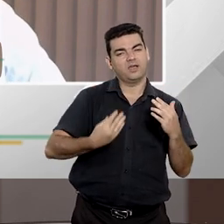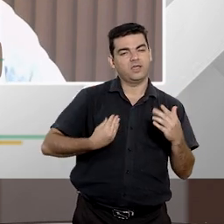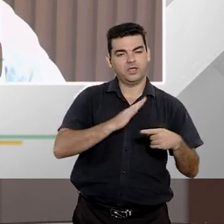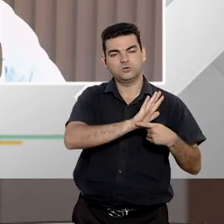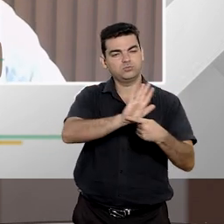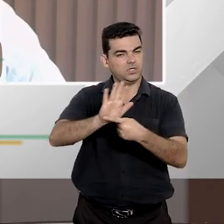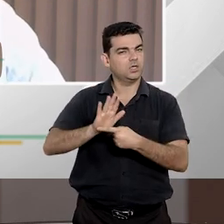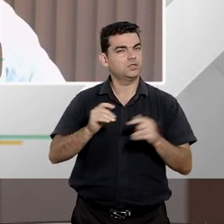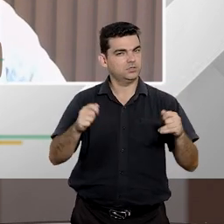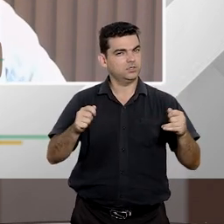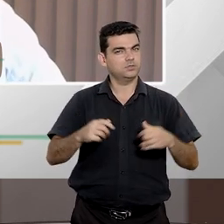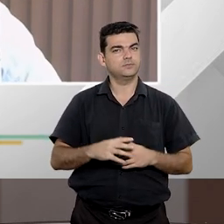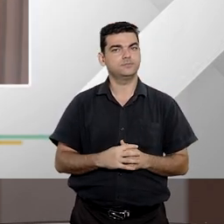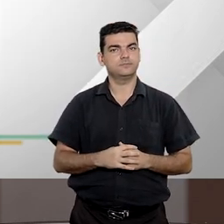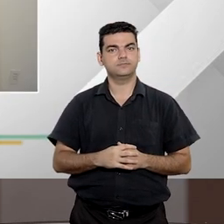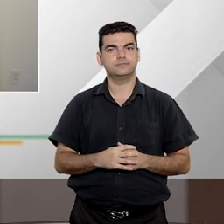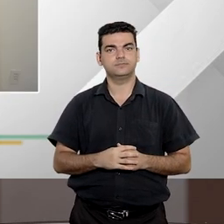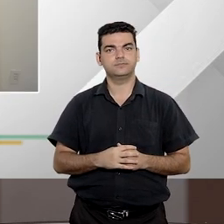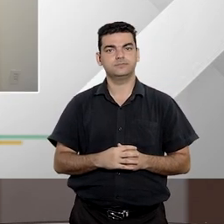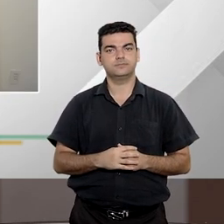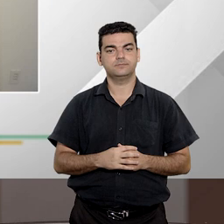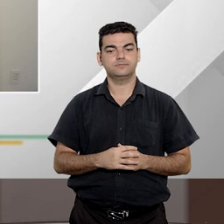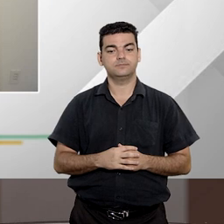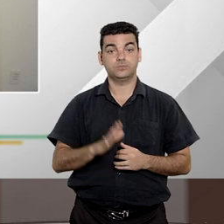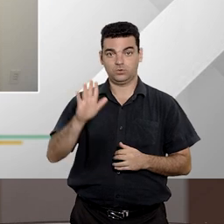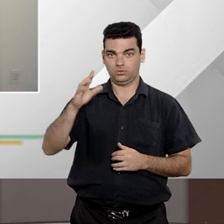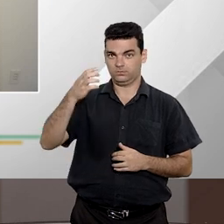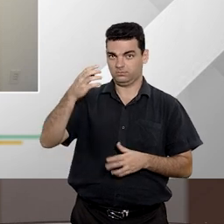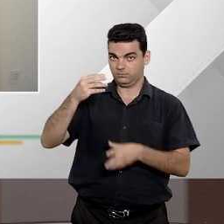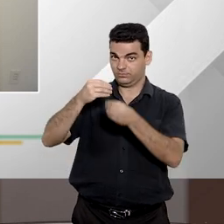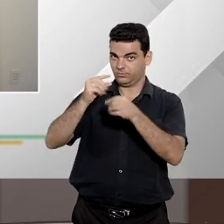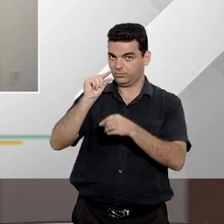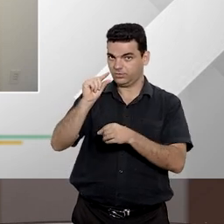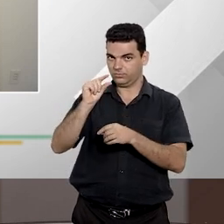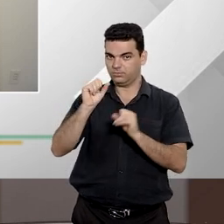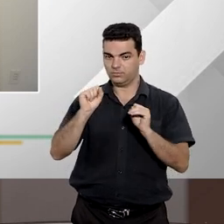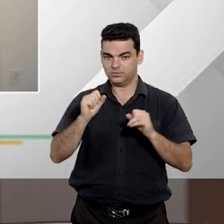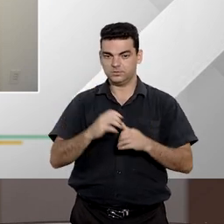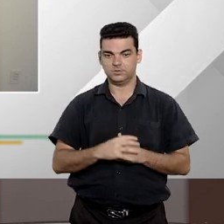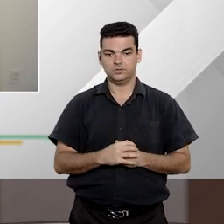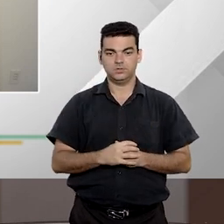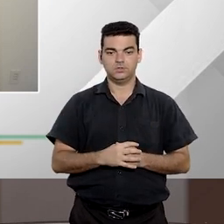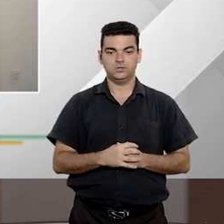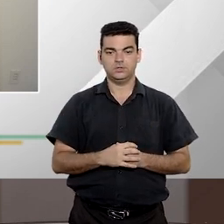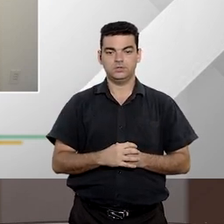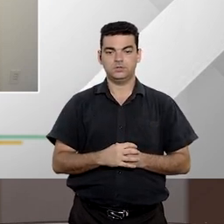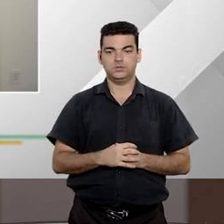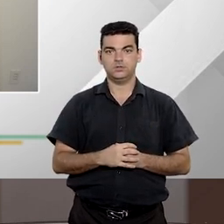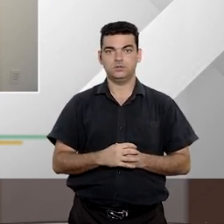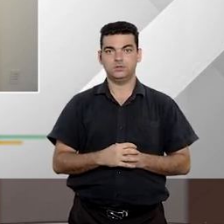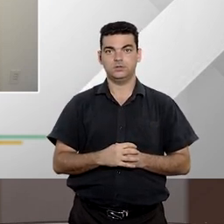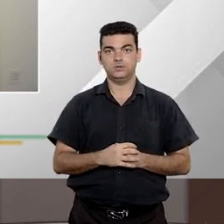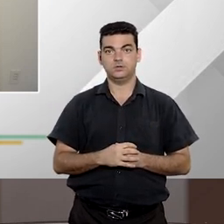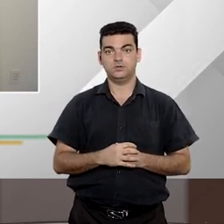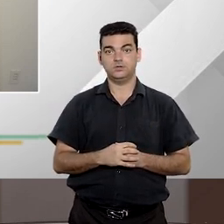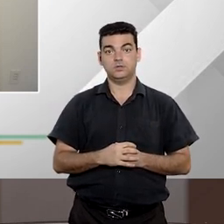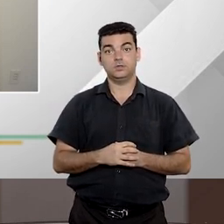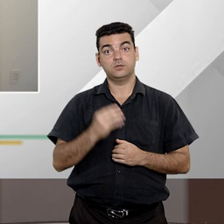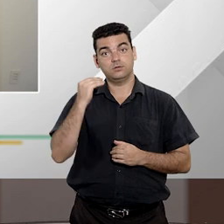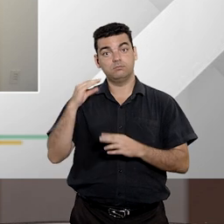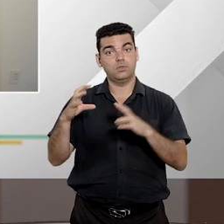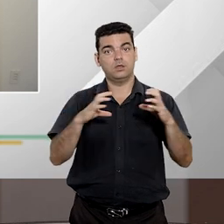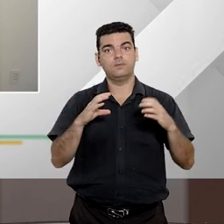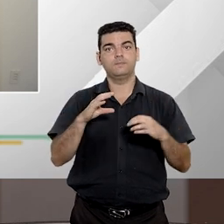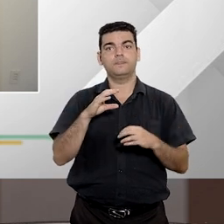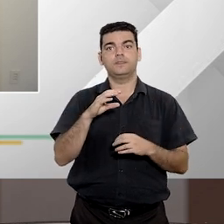pessoas. Eu queria só fazer um adendo. Por favor, Priscila. O Rodrigo pulou, a gente estava, assim, falando de